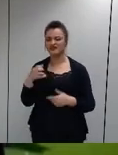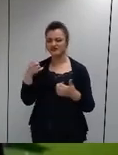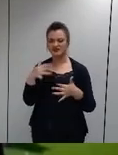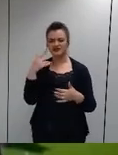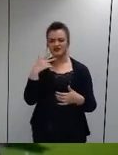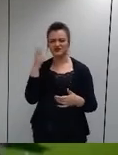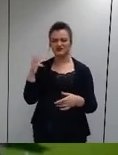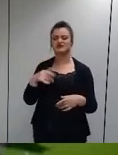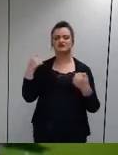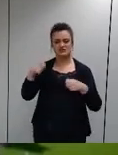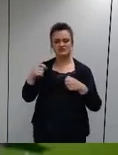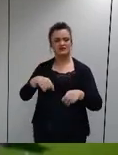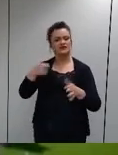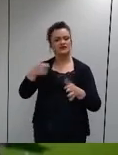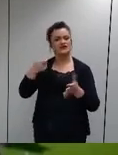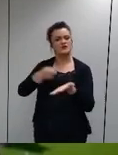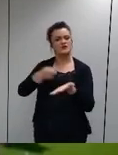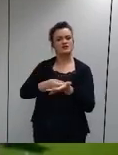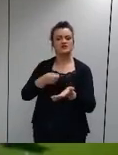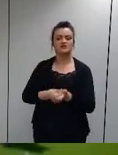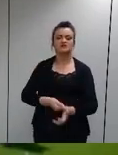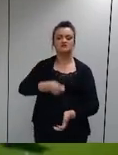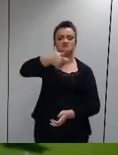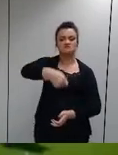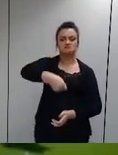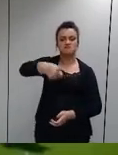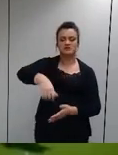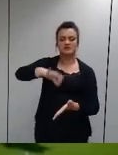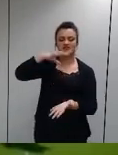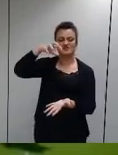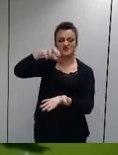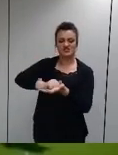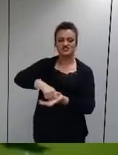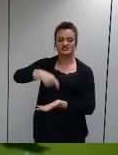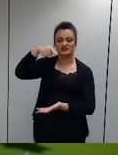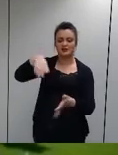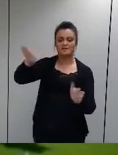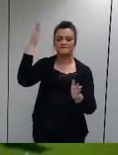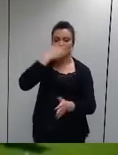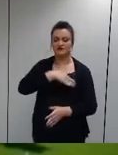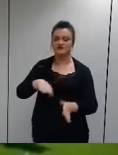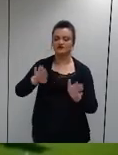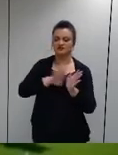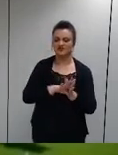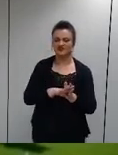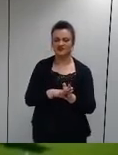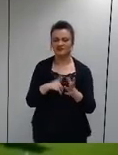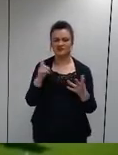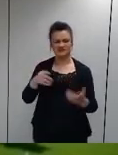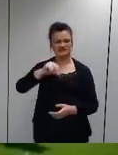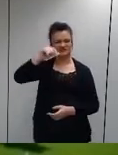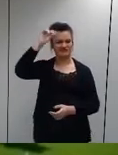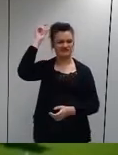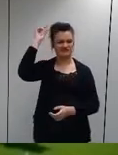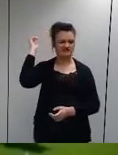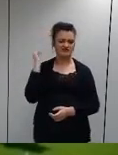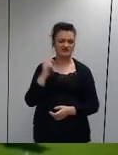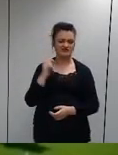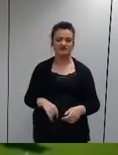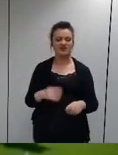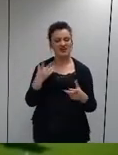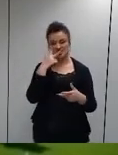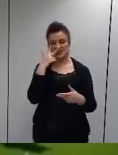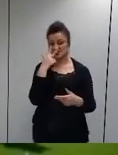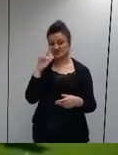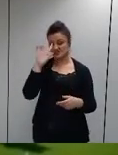ser contra a tecnologia, e ela veio para ficar. Nós temos que incorporar o que há de melhor e aprender o que há de melhor. Nós falávamos